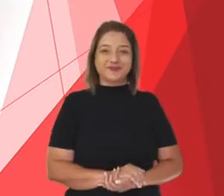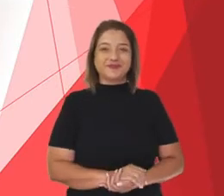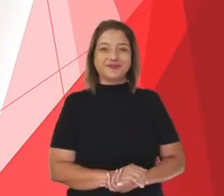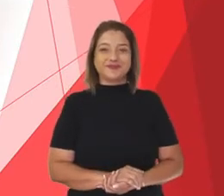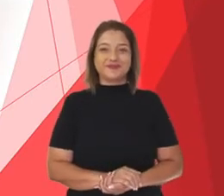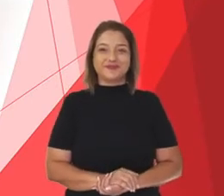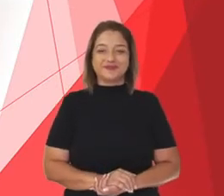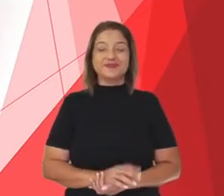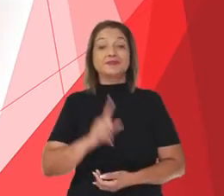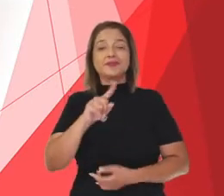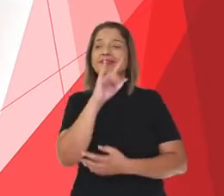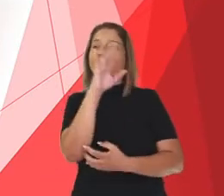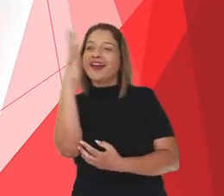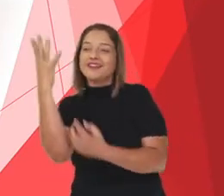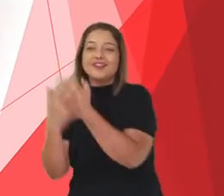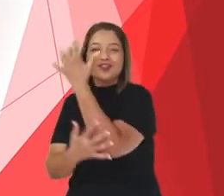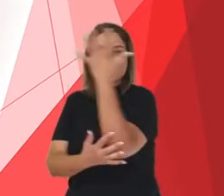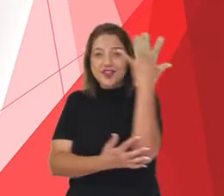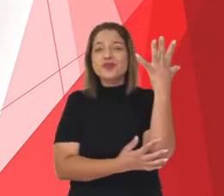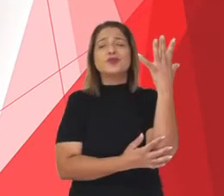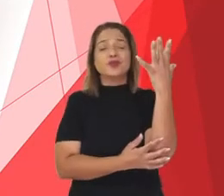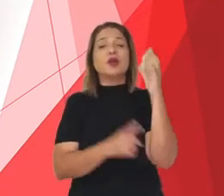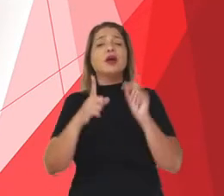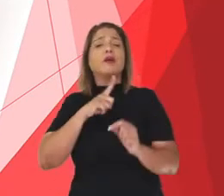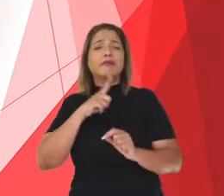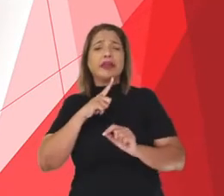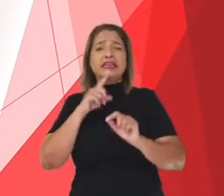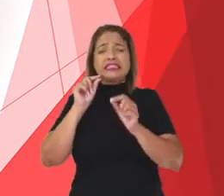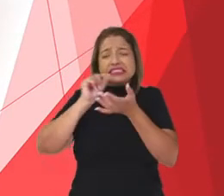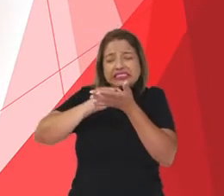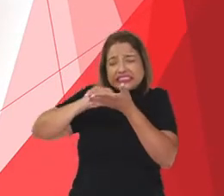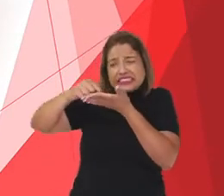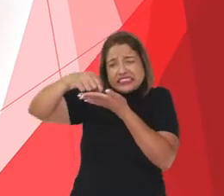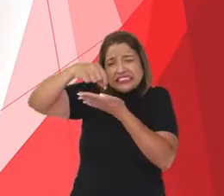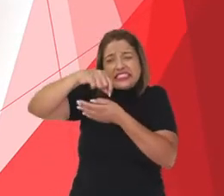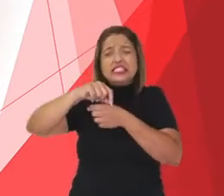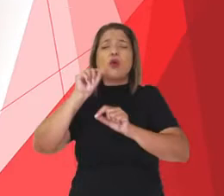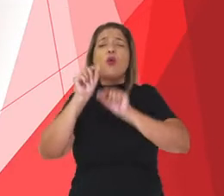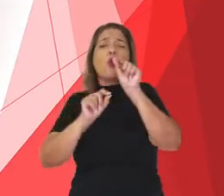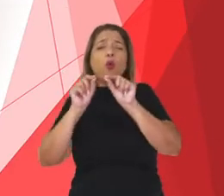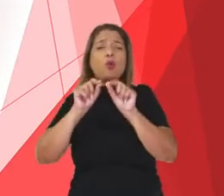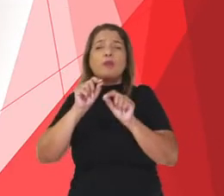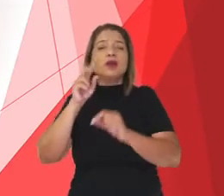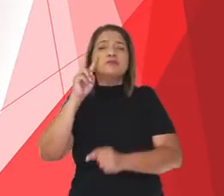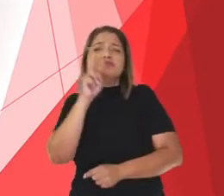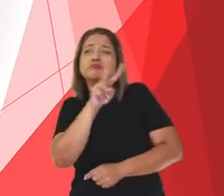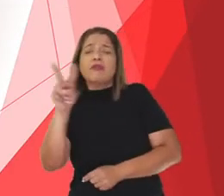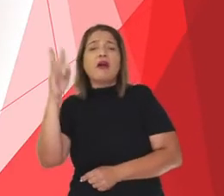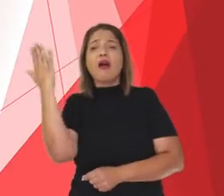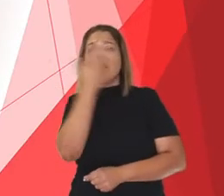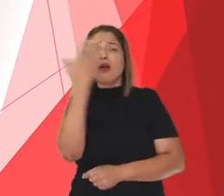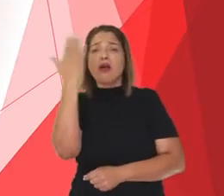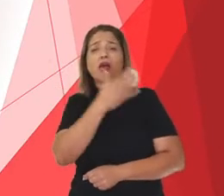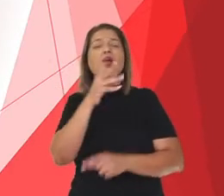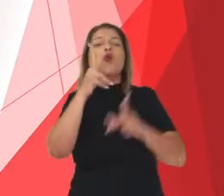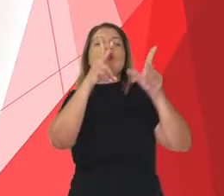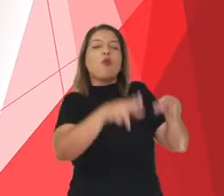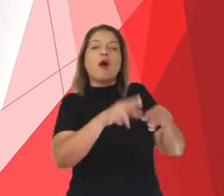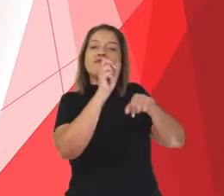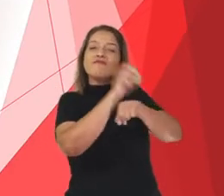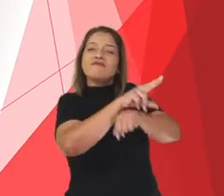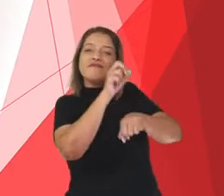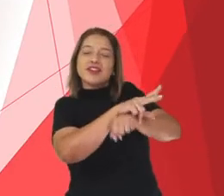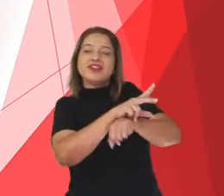Na natureza, existem micro-organismos, como alguns vírus e bactérias,